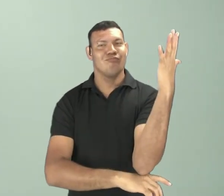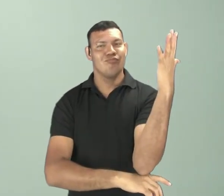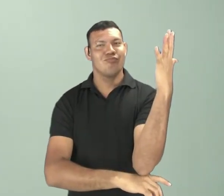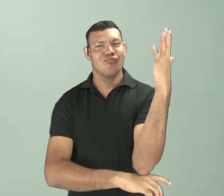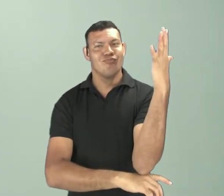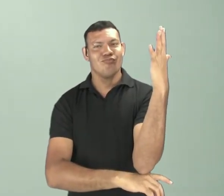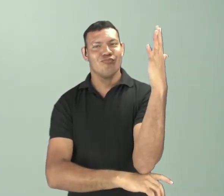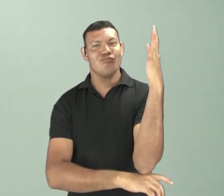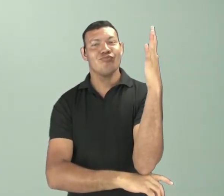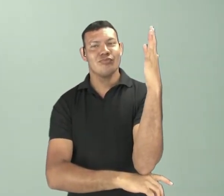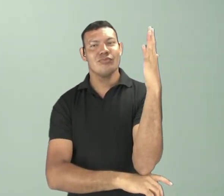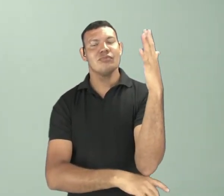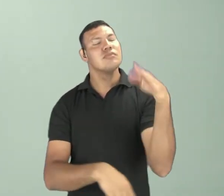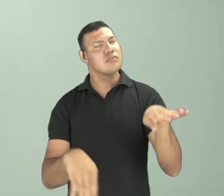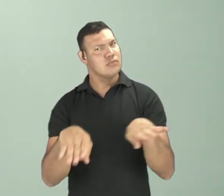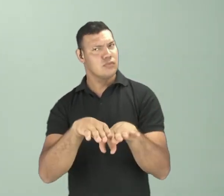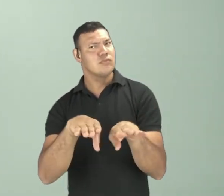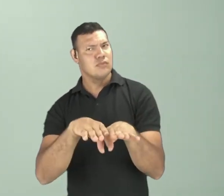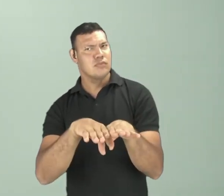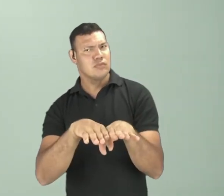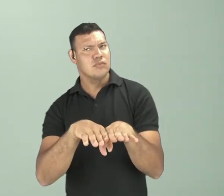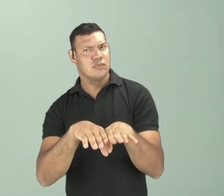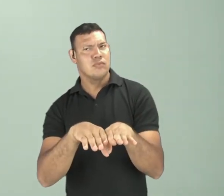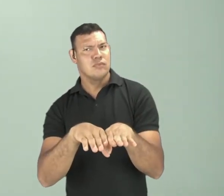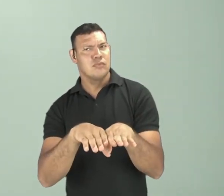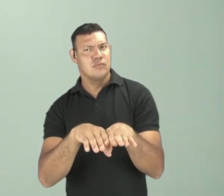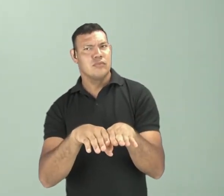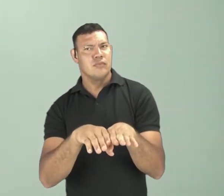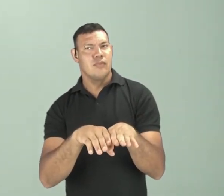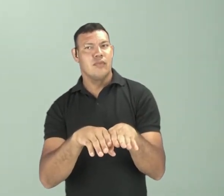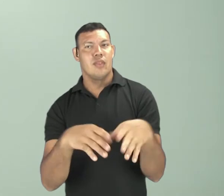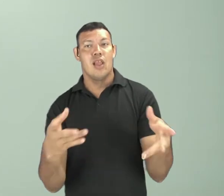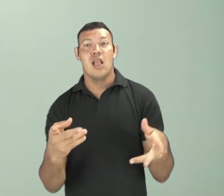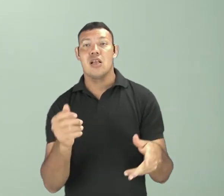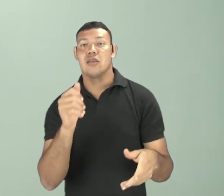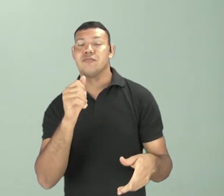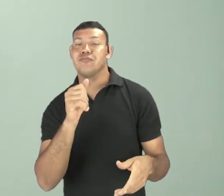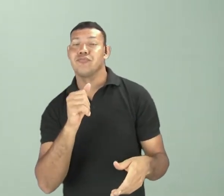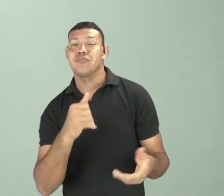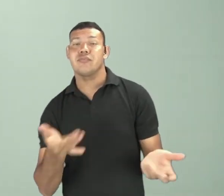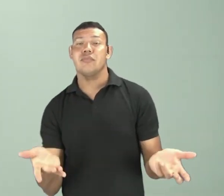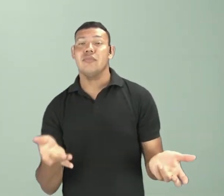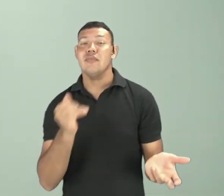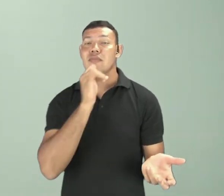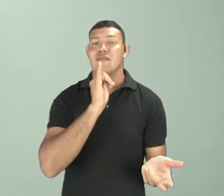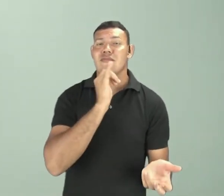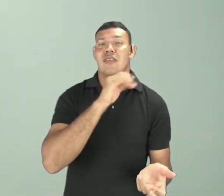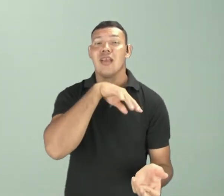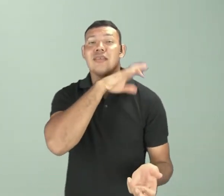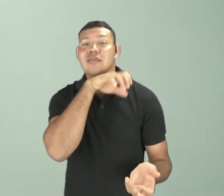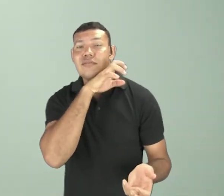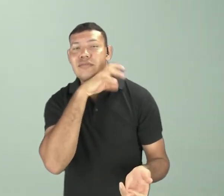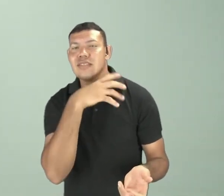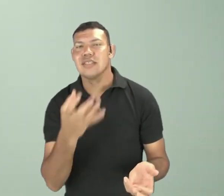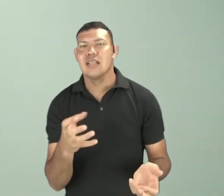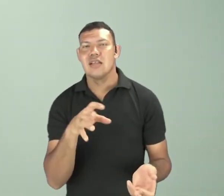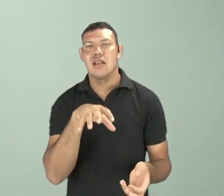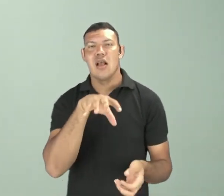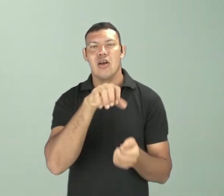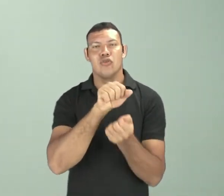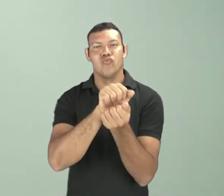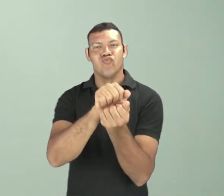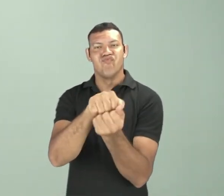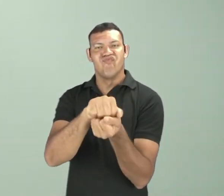orgânicas são aproveitadas também por alguns seres quando se alimentam das plantas, certo? Então, essas moléculas